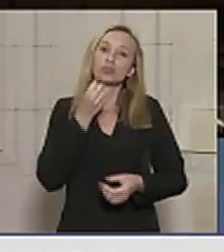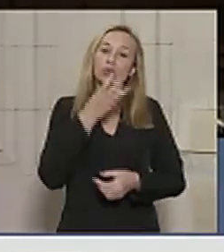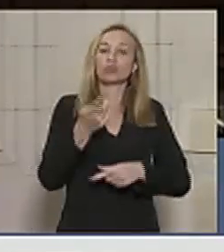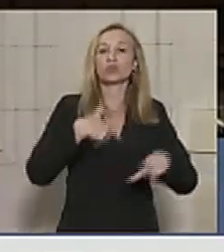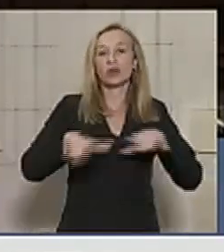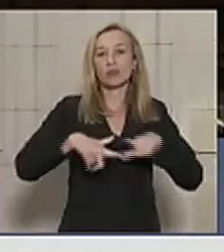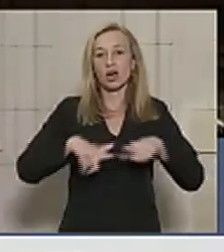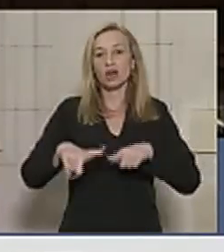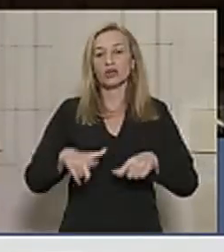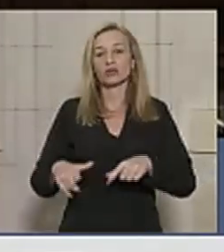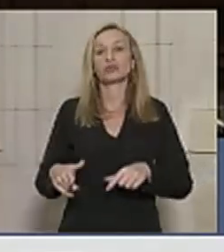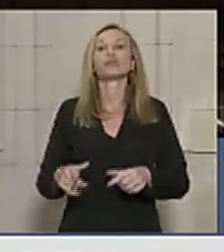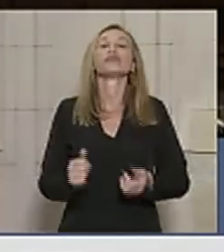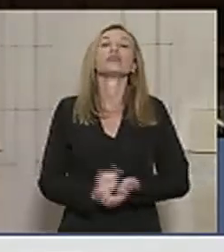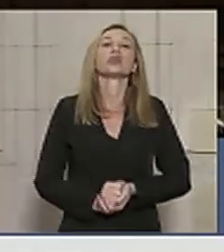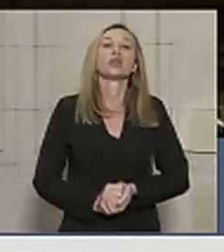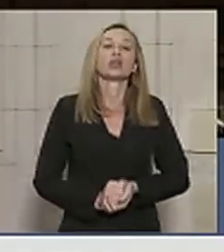sociedade fluminense. Muito obrigado, senhora presidente. Obrigado, senhora presidente.